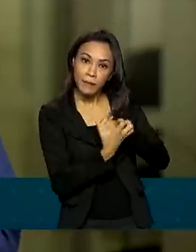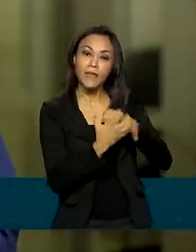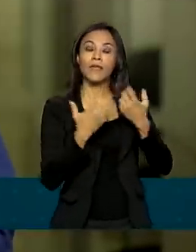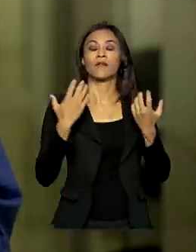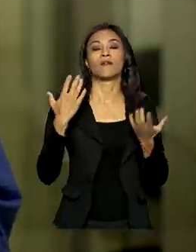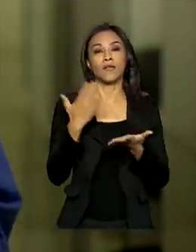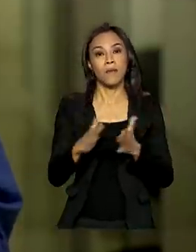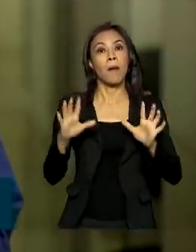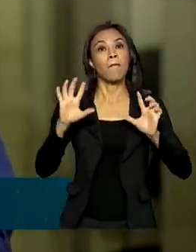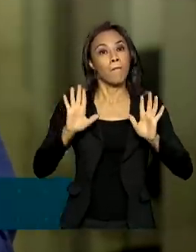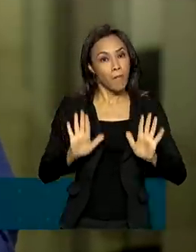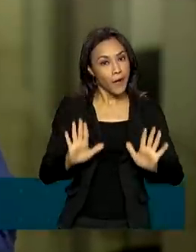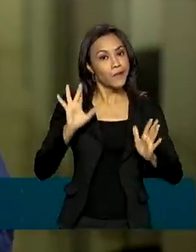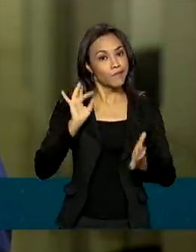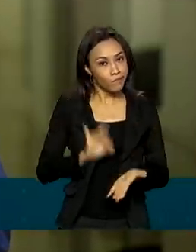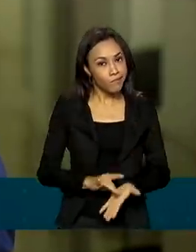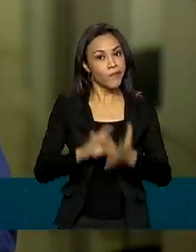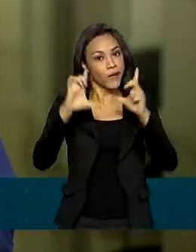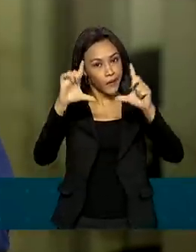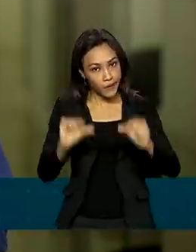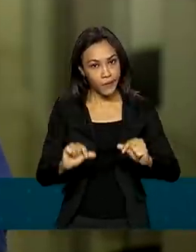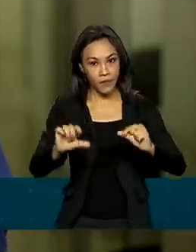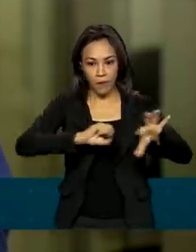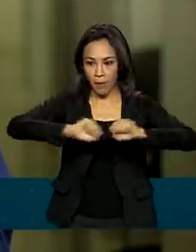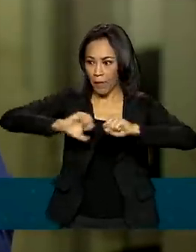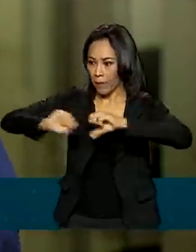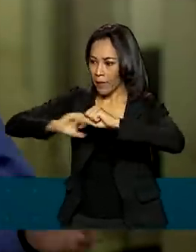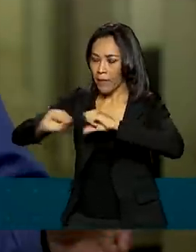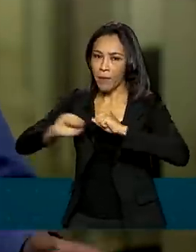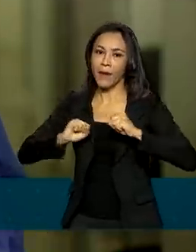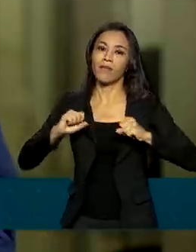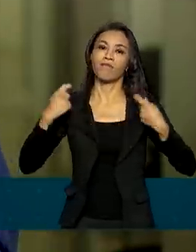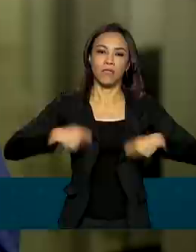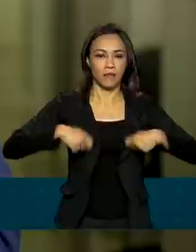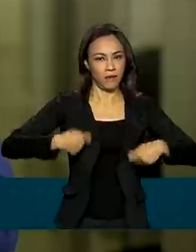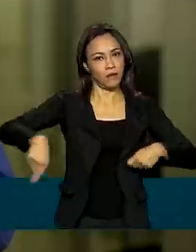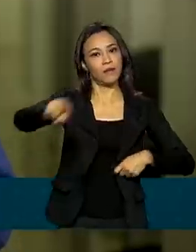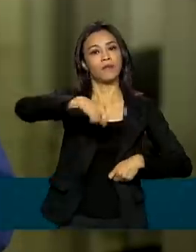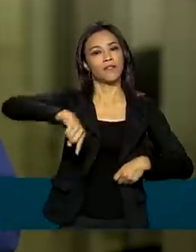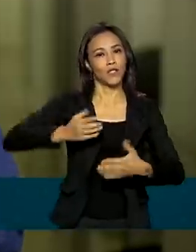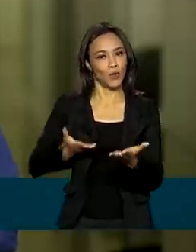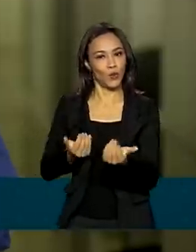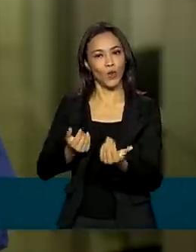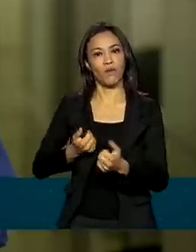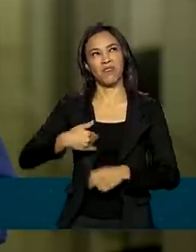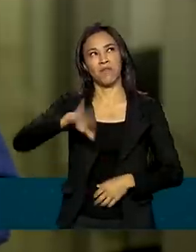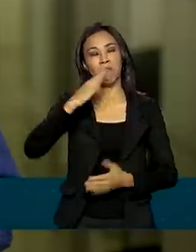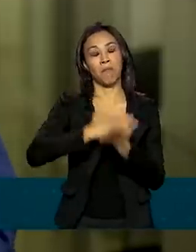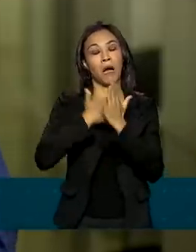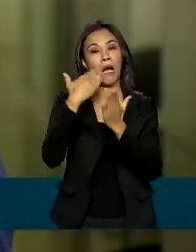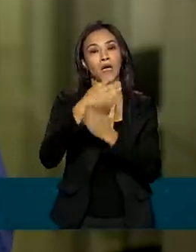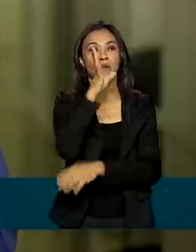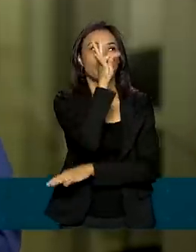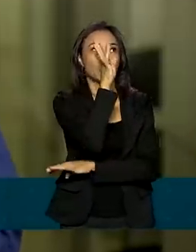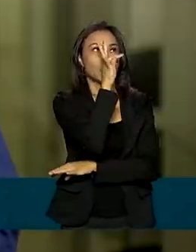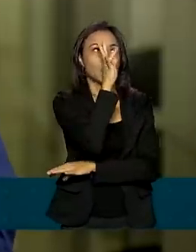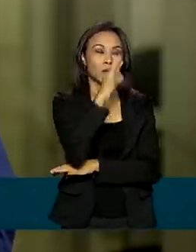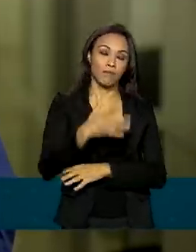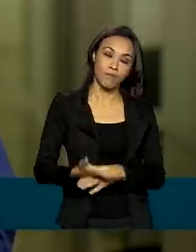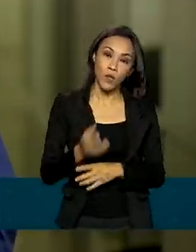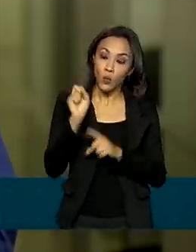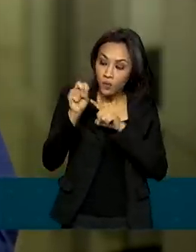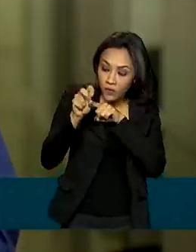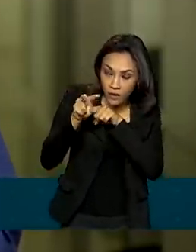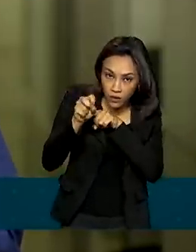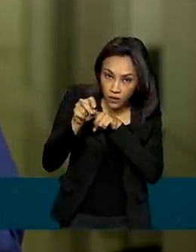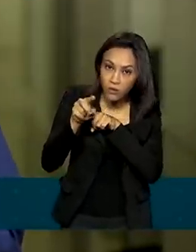realmente diminuir o número de novos casos, é preciso que os jovens, os que mais ignoram o problema, entendam que o vírus